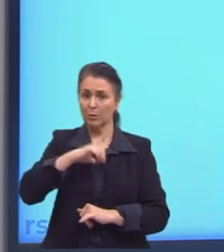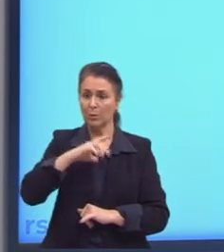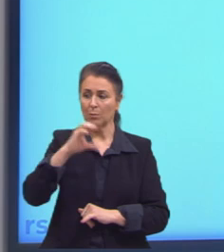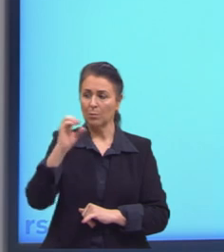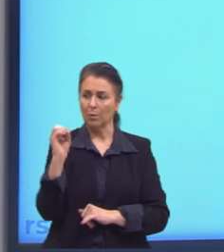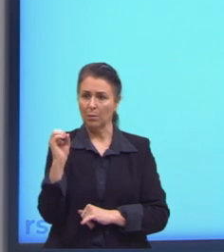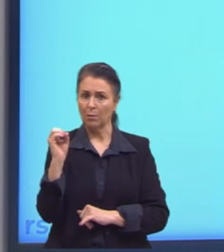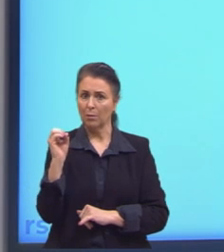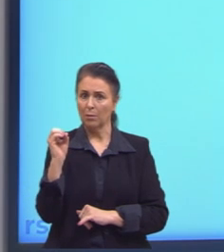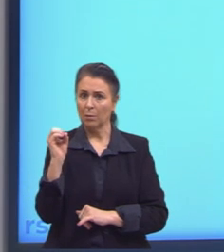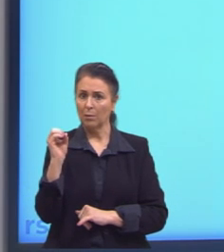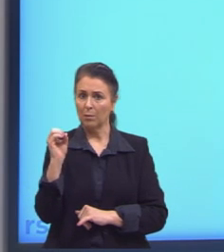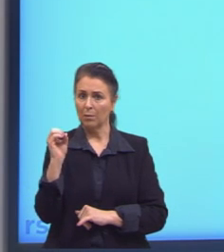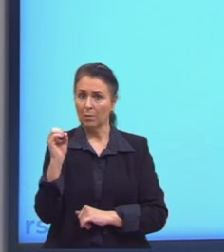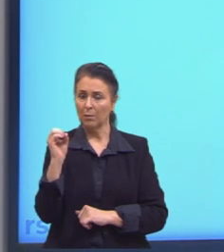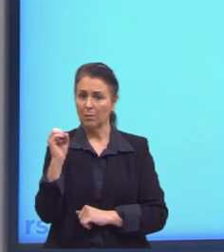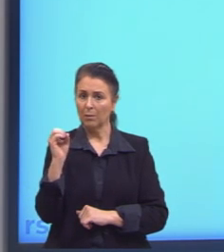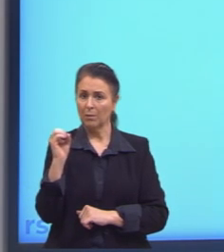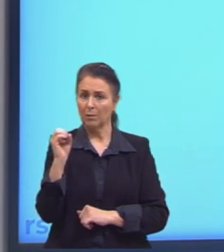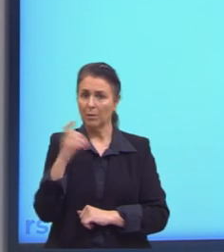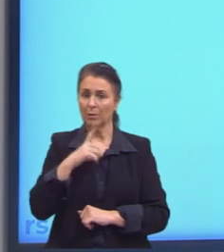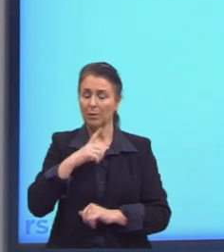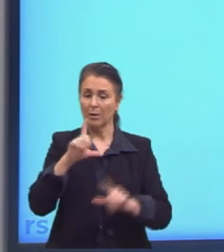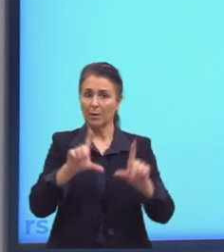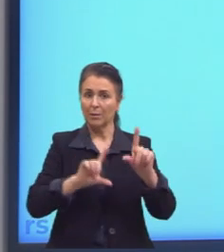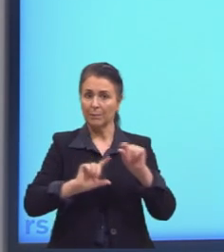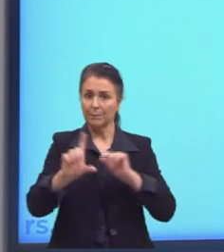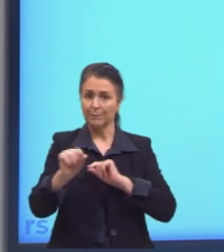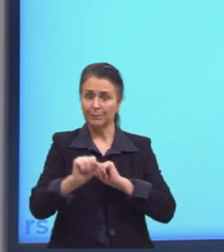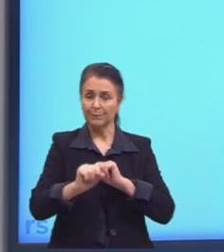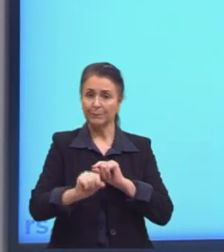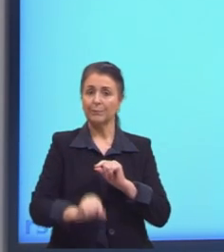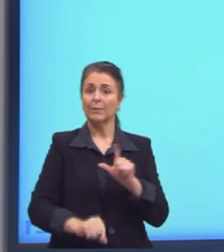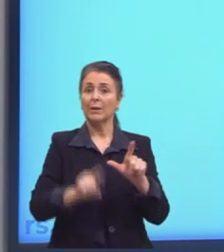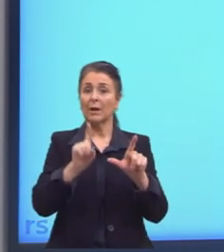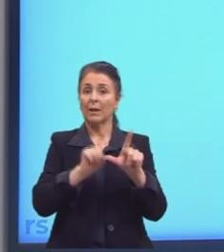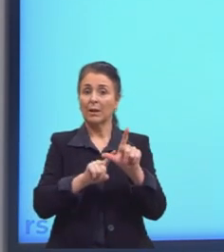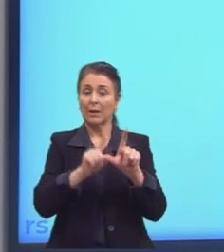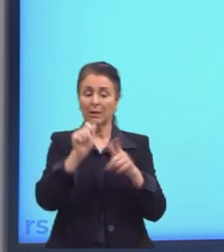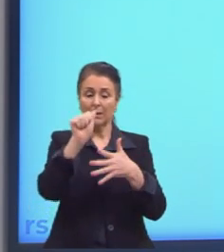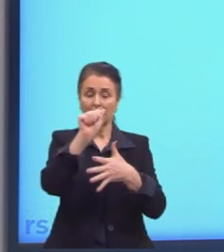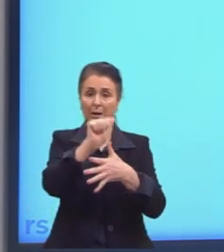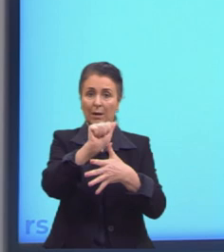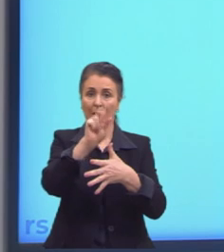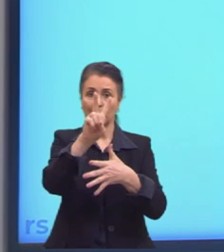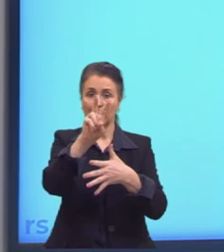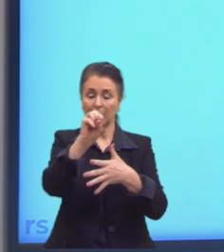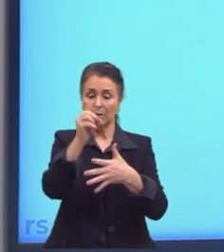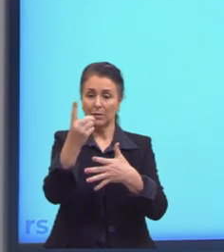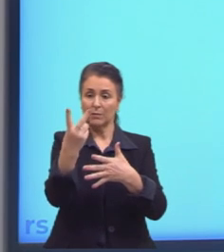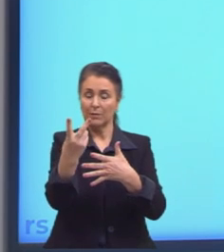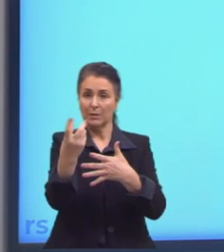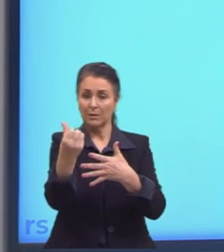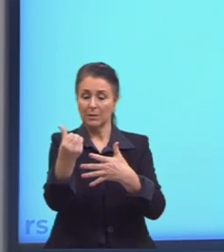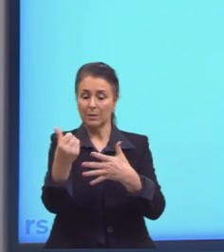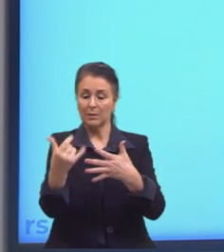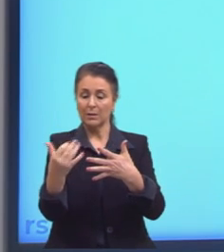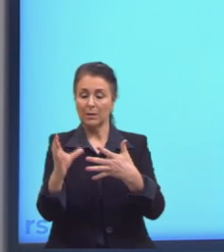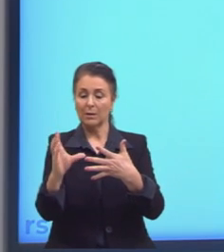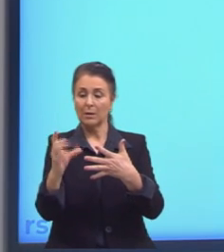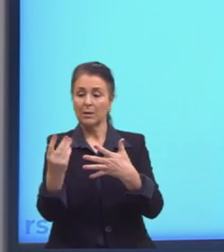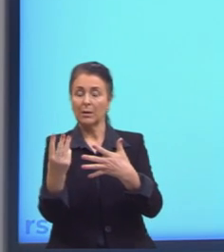O é... Aqui nós temos, então, as alternativas. Letra A, 20 alunos. Letra B, 26. Letra C,